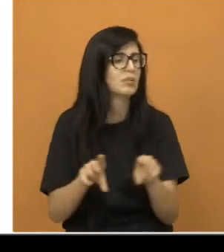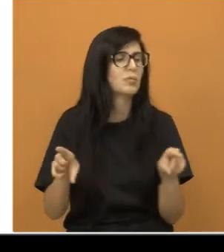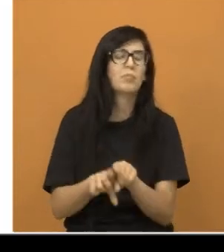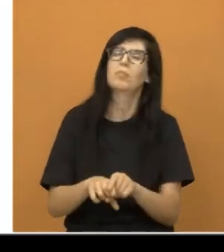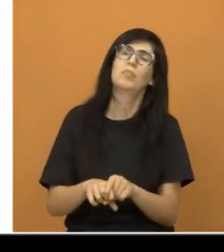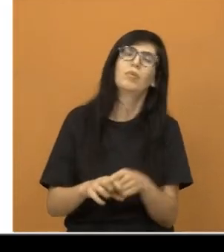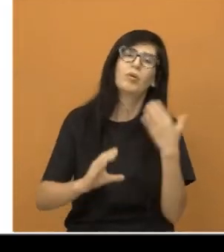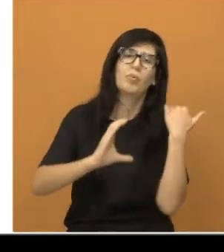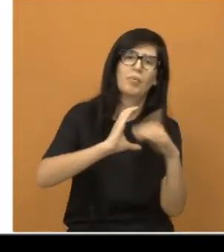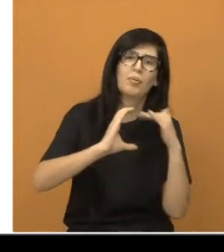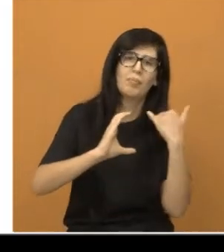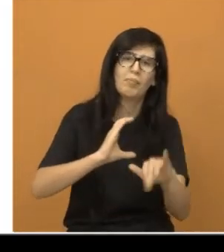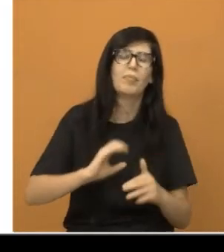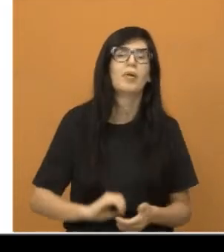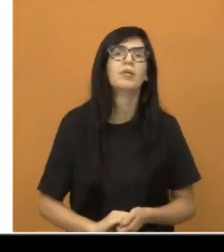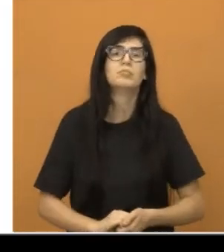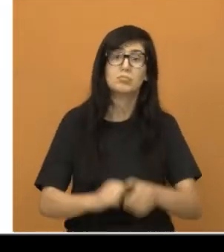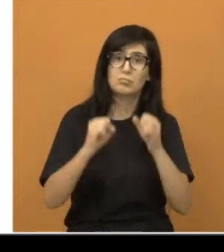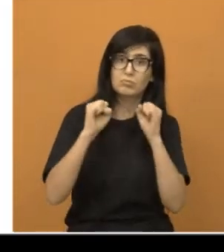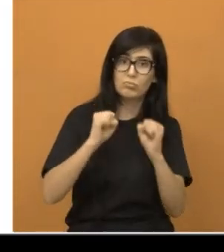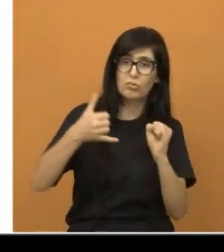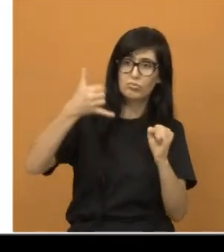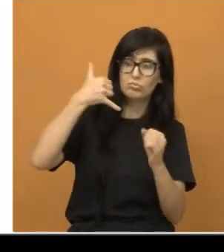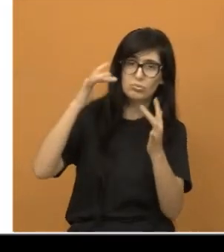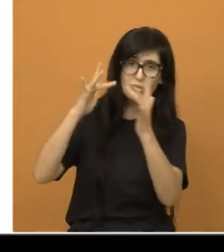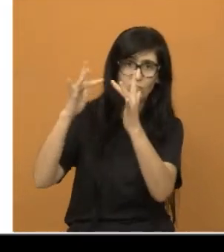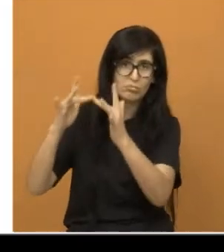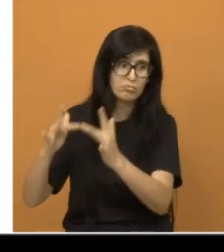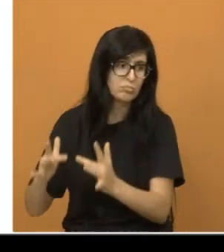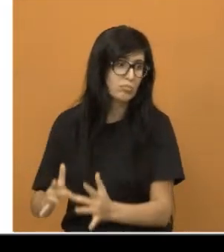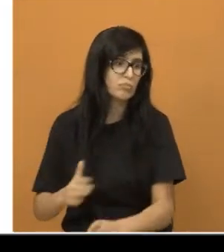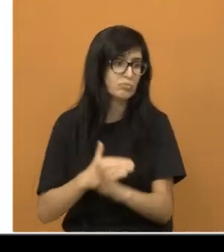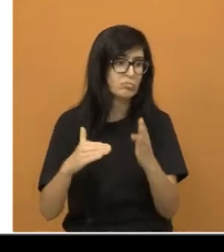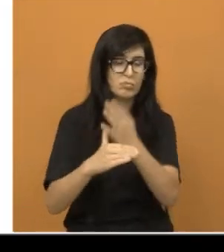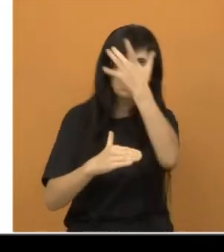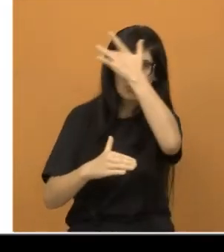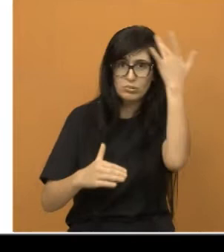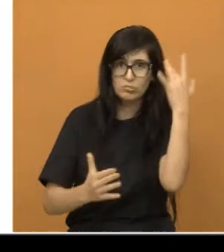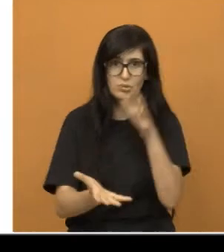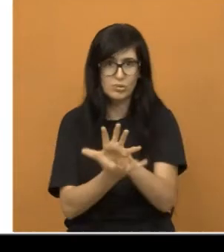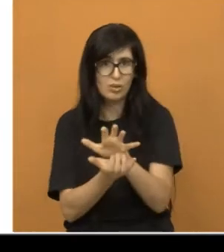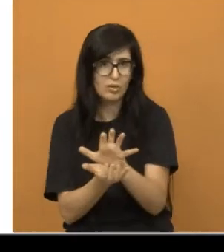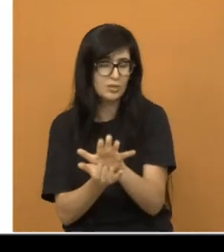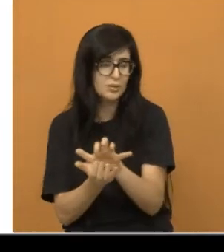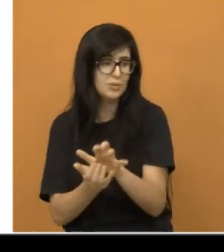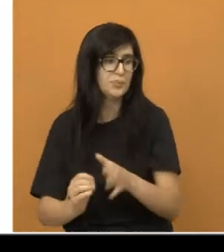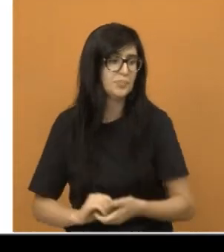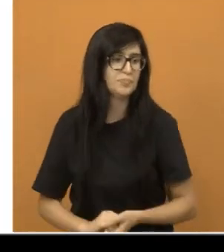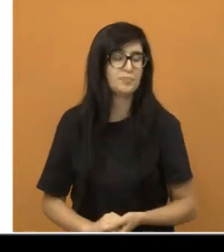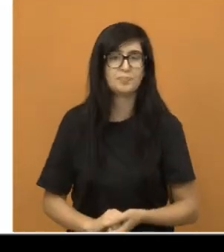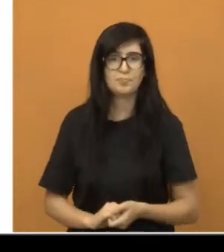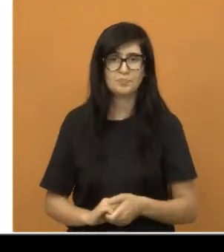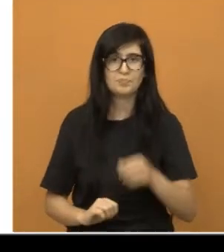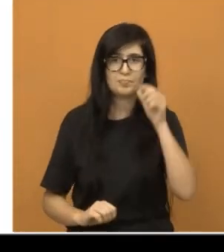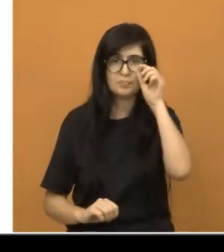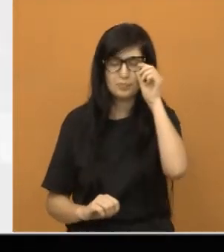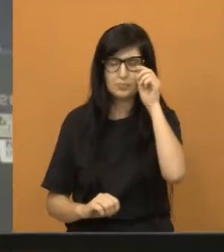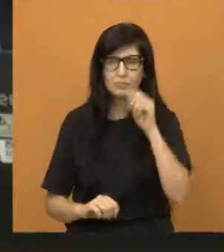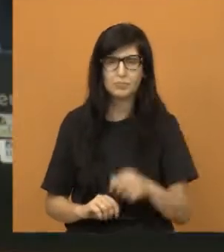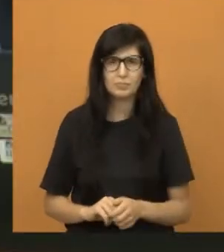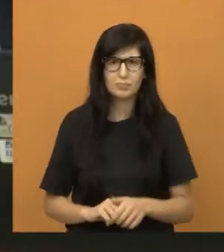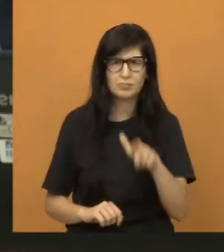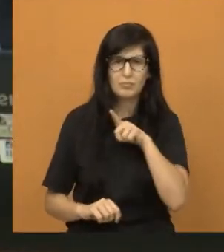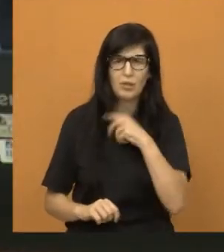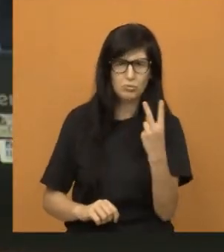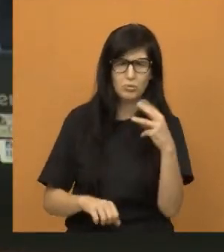e a gente está à disposição de você, cidadão jacariense. E, ainda tenho dois minutos de